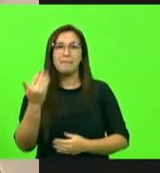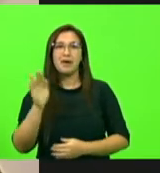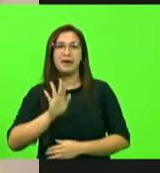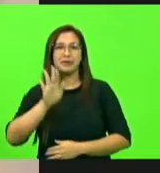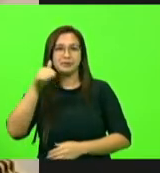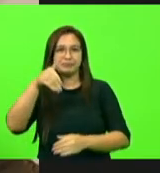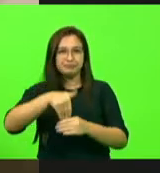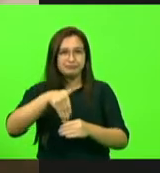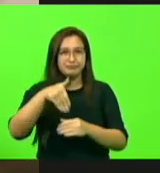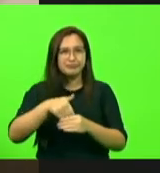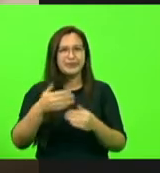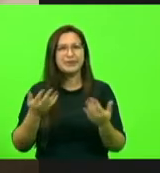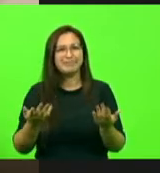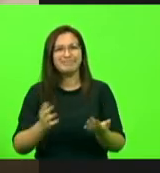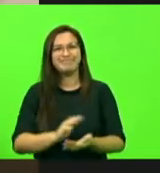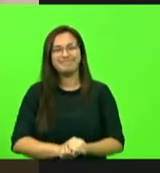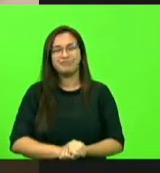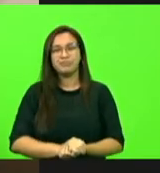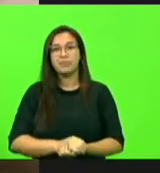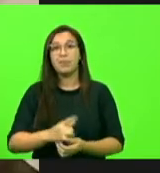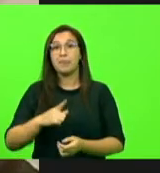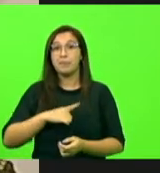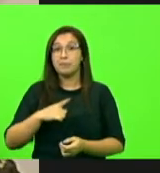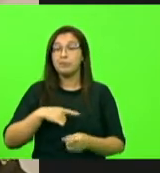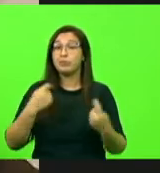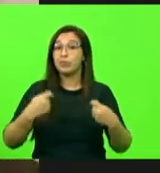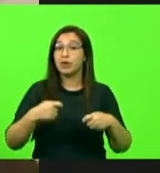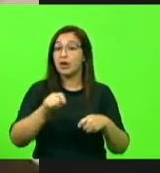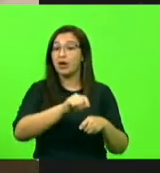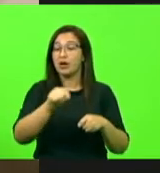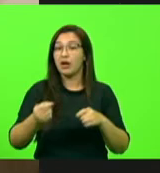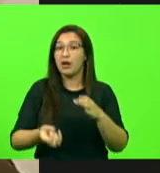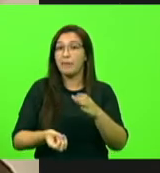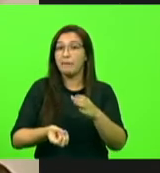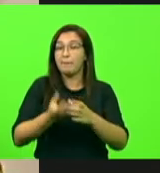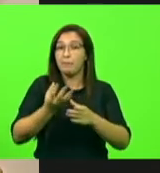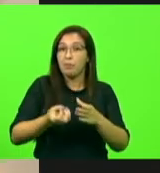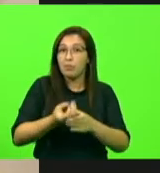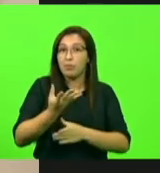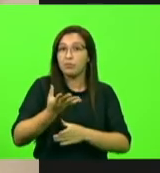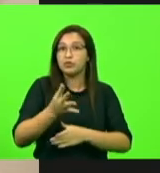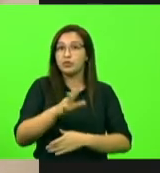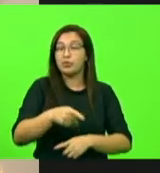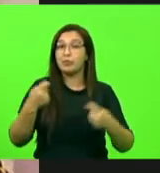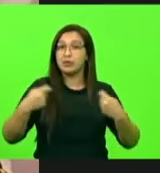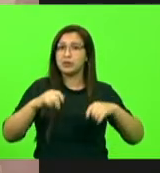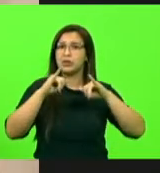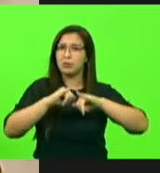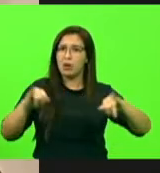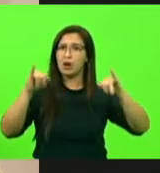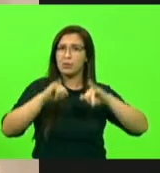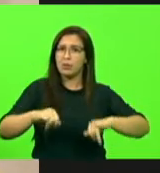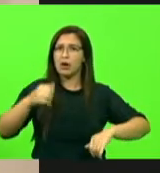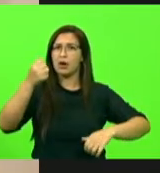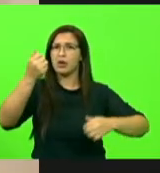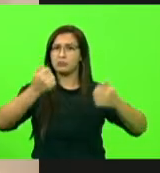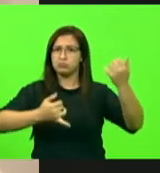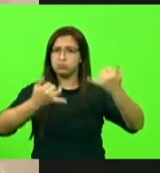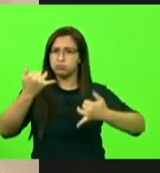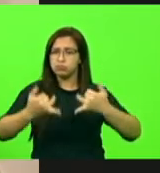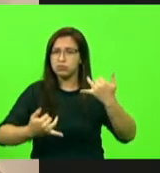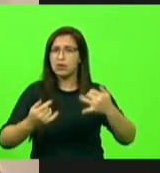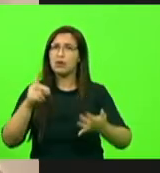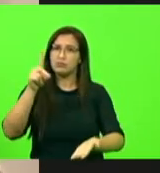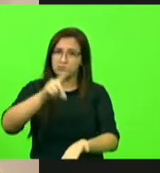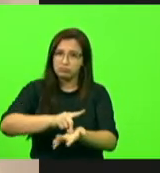nosso setor produtivo, que precisava ter uma manifestação asseverada, uma manifestação firme, uma manifestação de verdade em relação